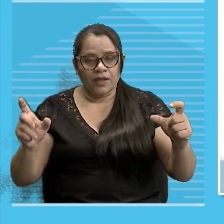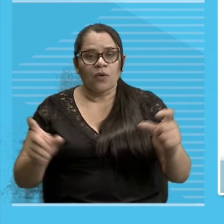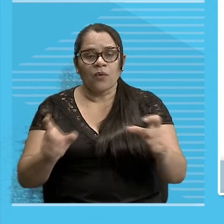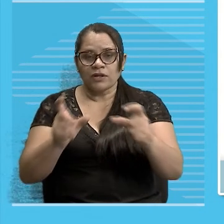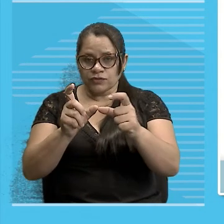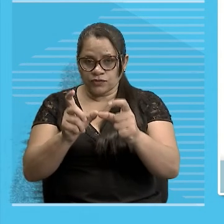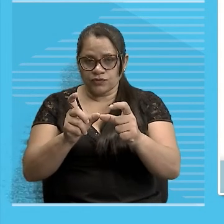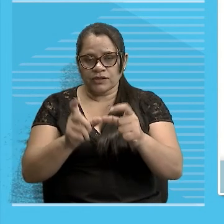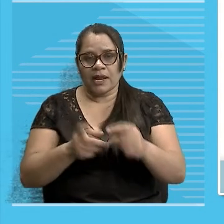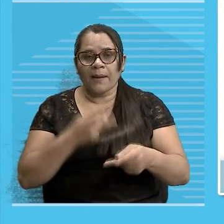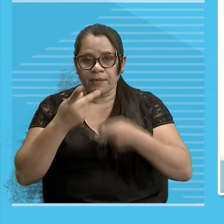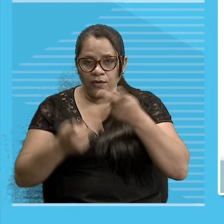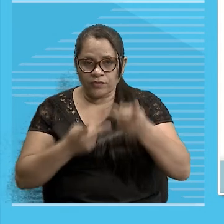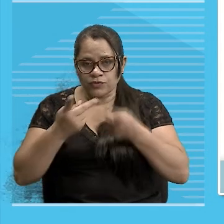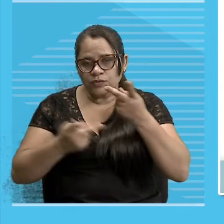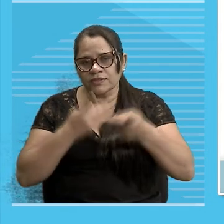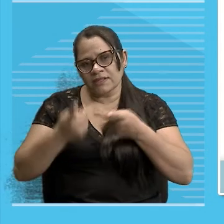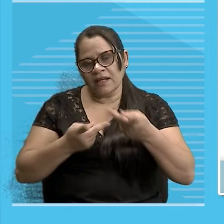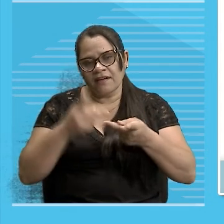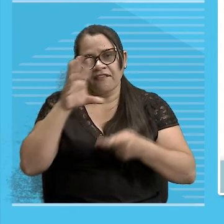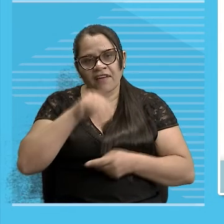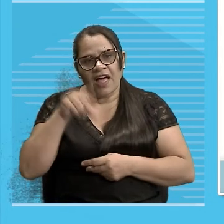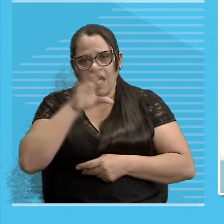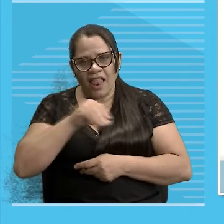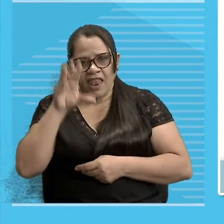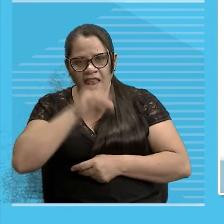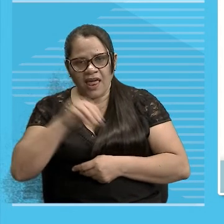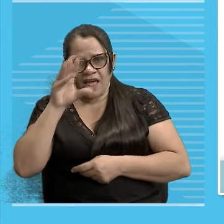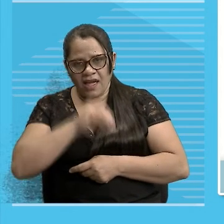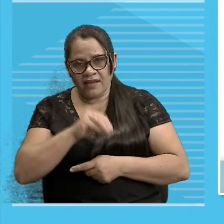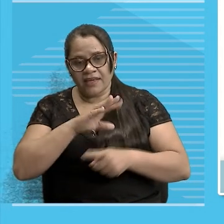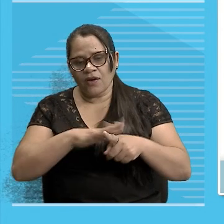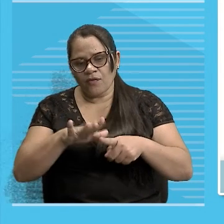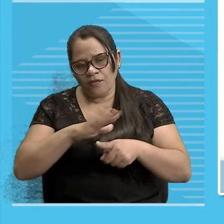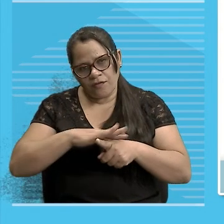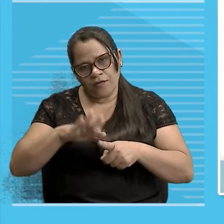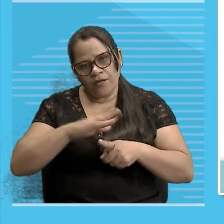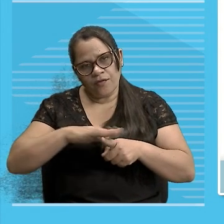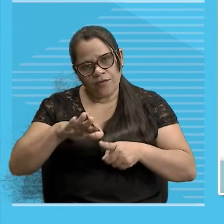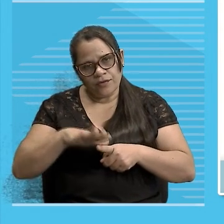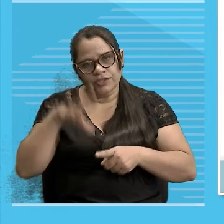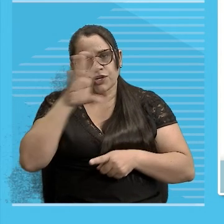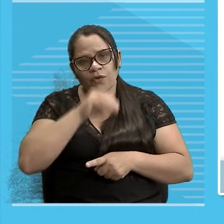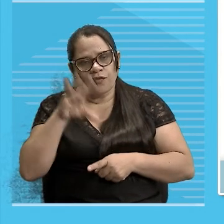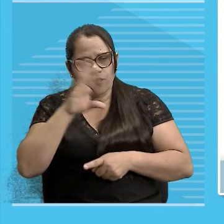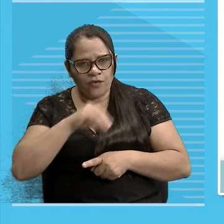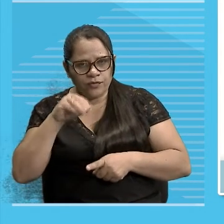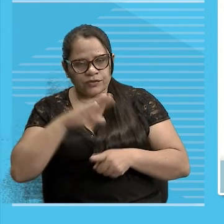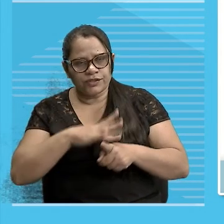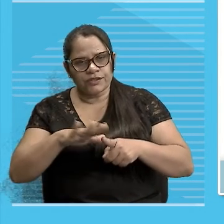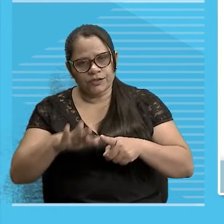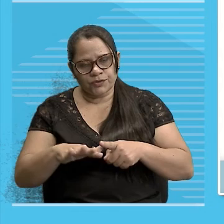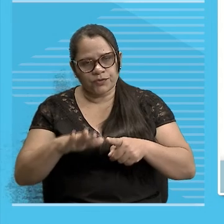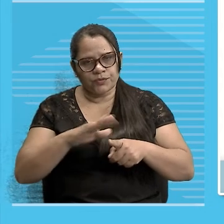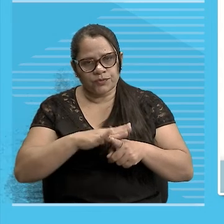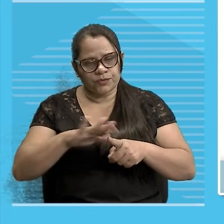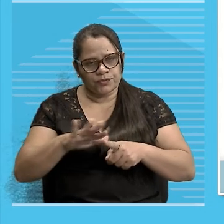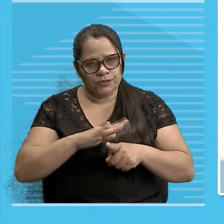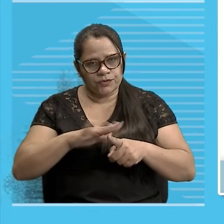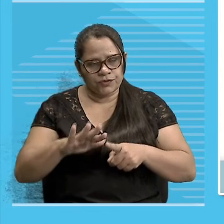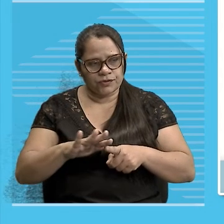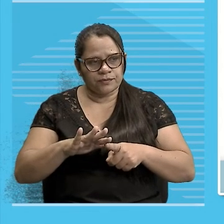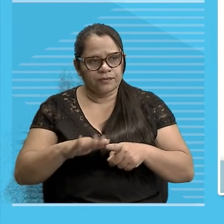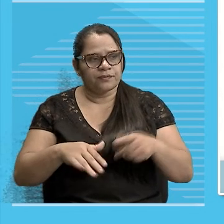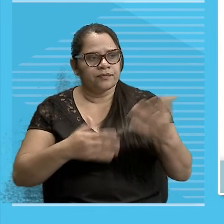de boa pronúncia ou eufonia Fone de som e o de belo ou bom Entendeu? Som belo Som